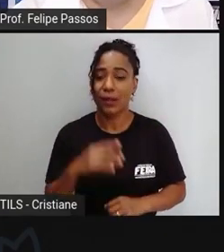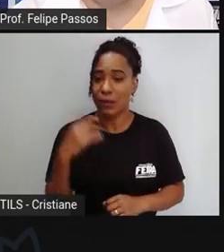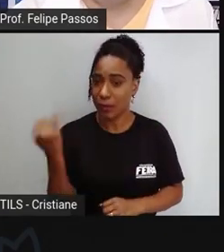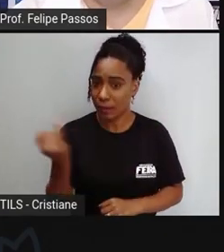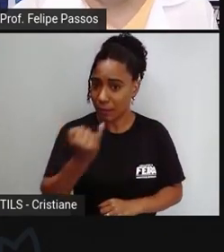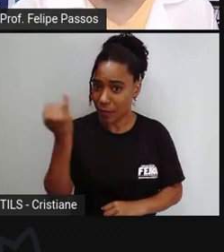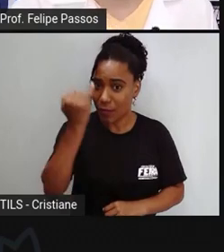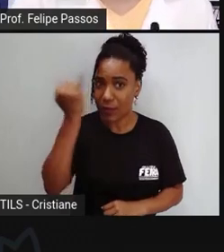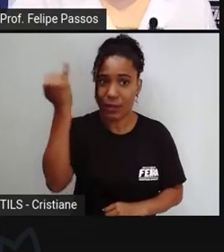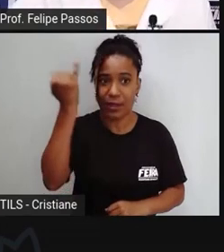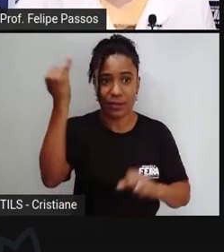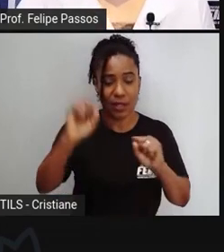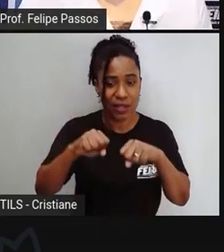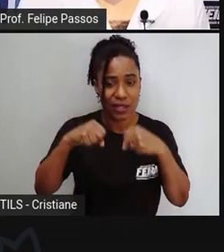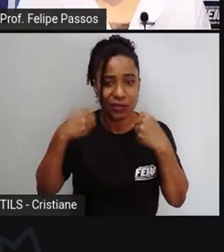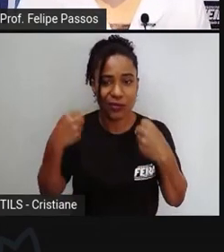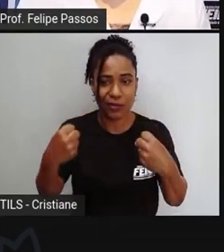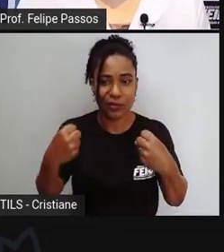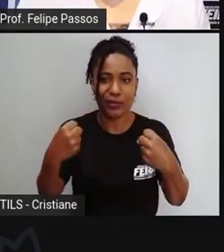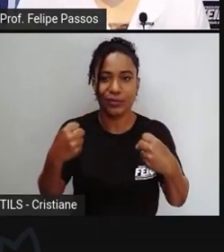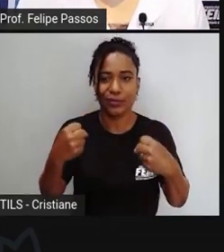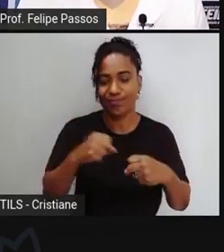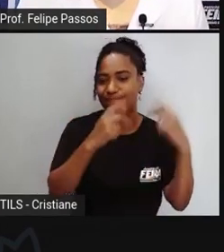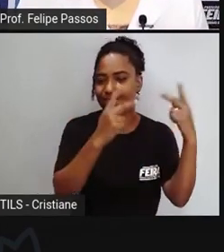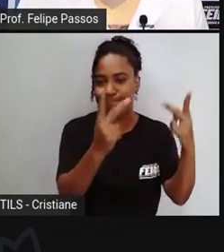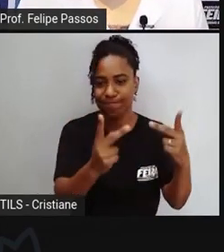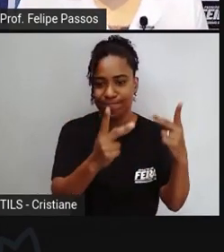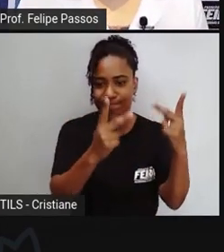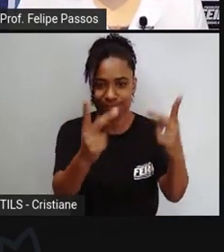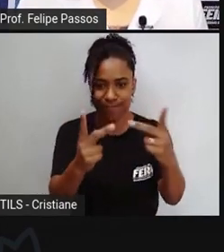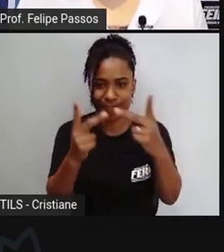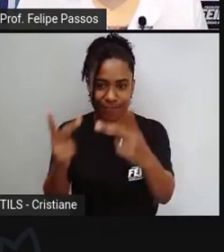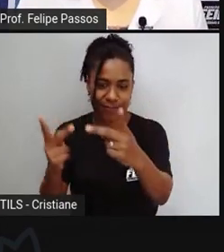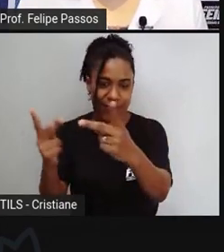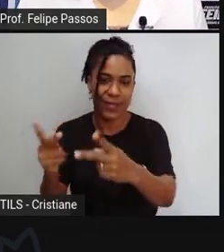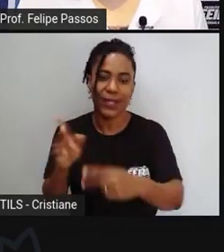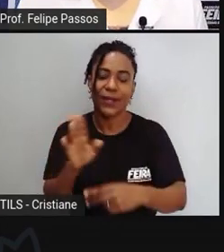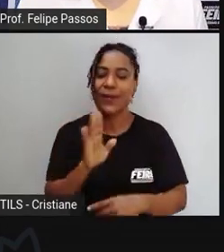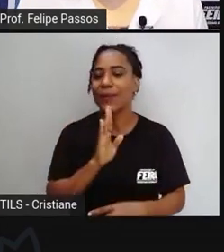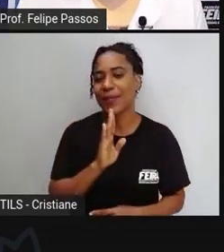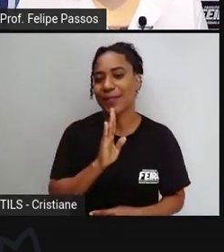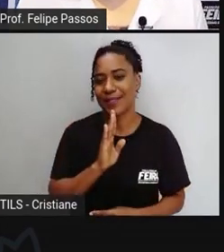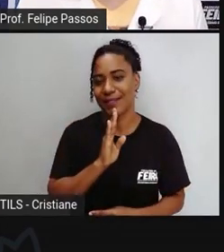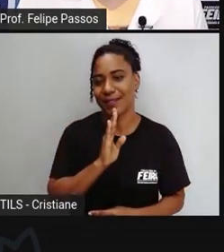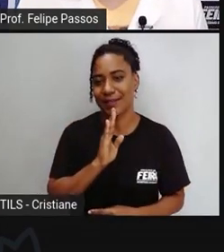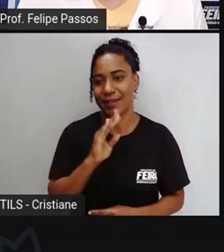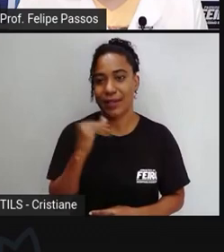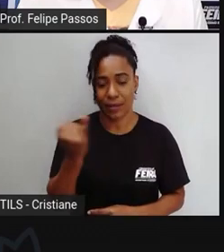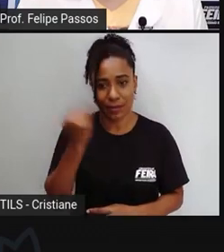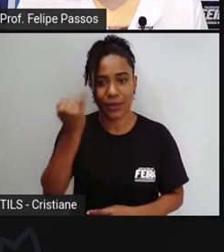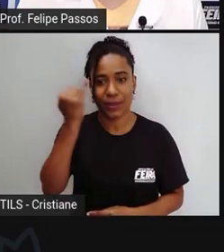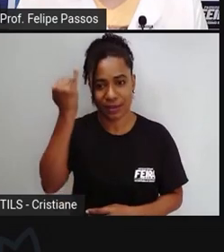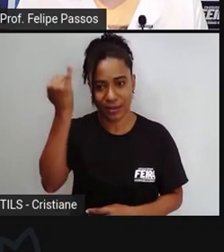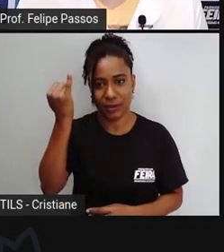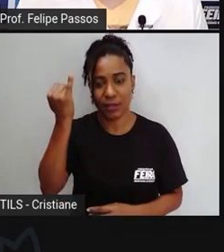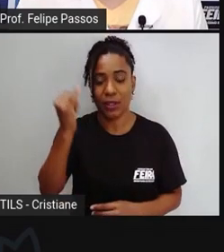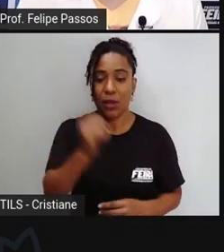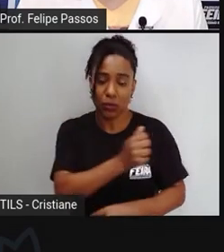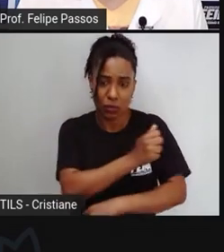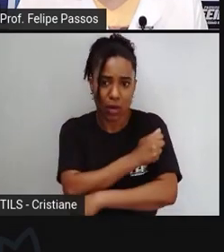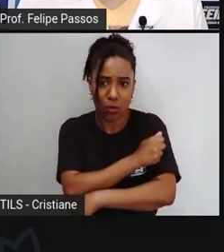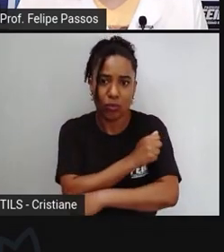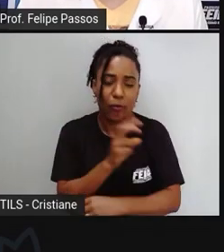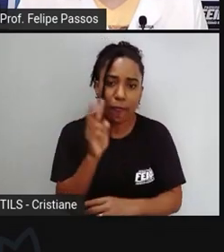porque não se preserva não se gosta daquilo que não se sabe que